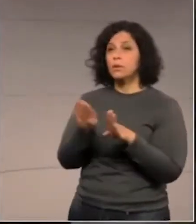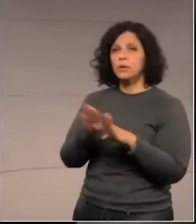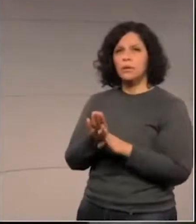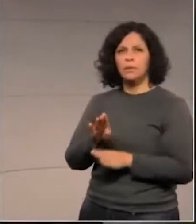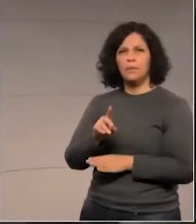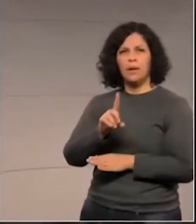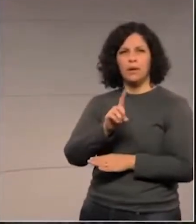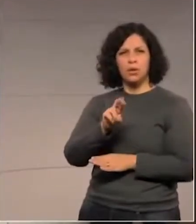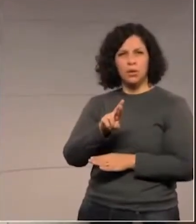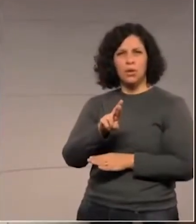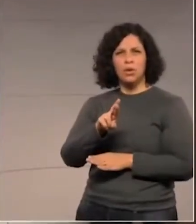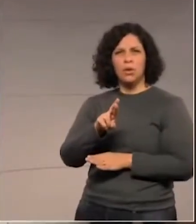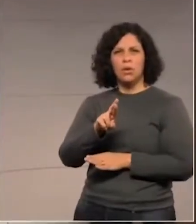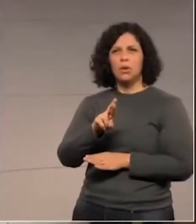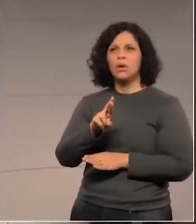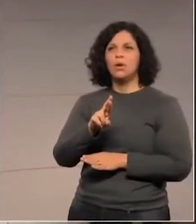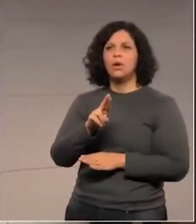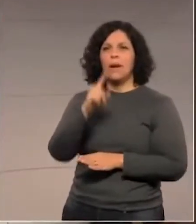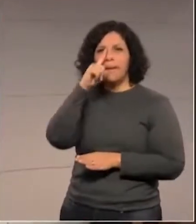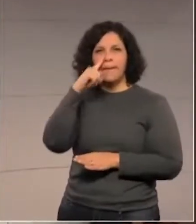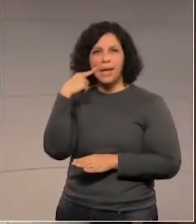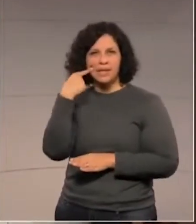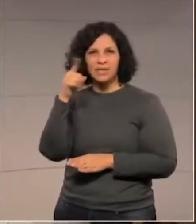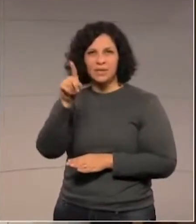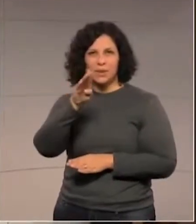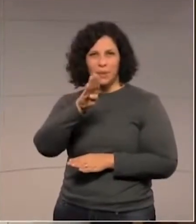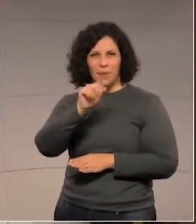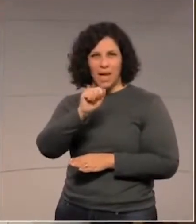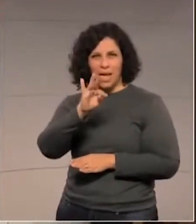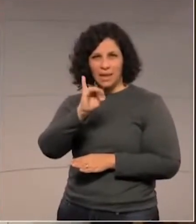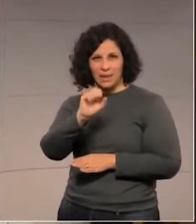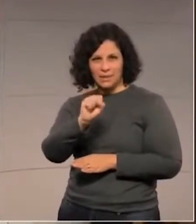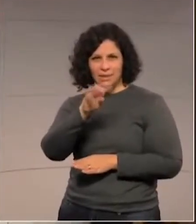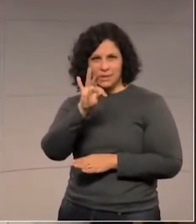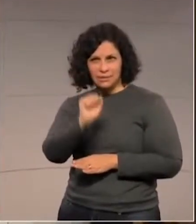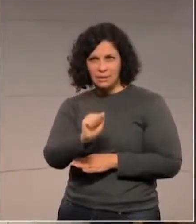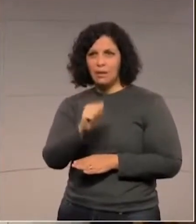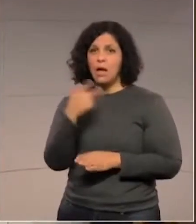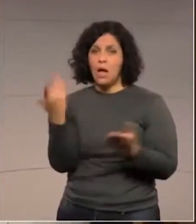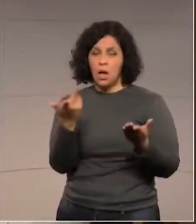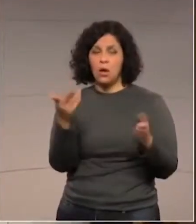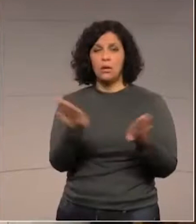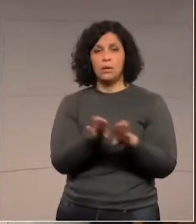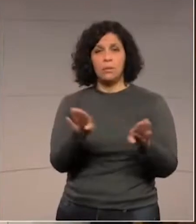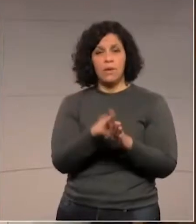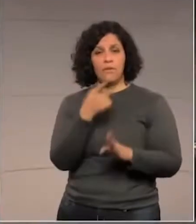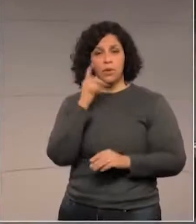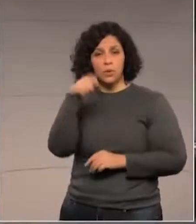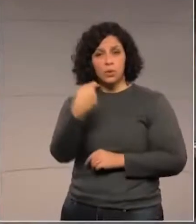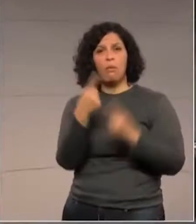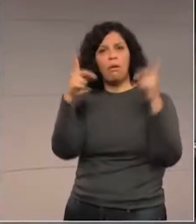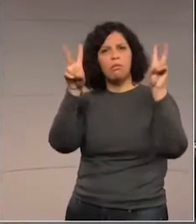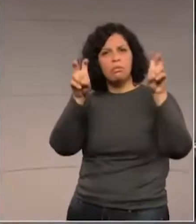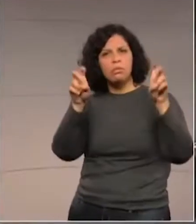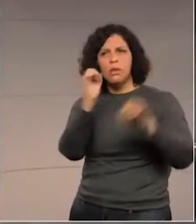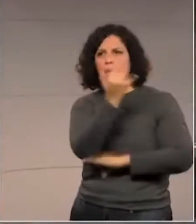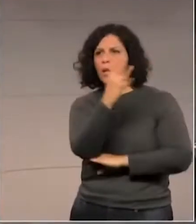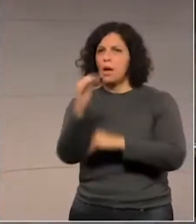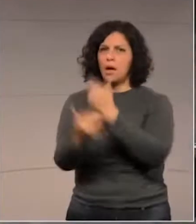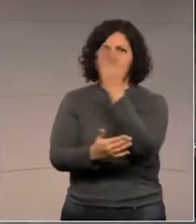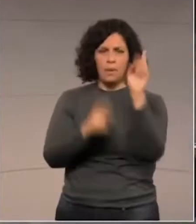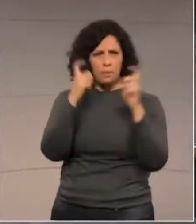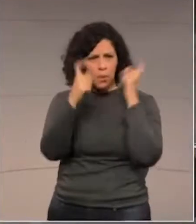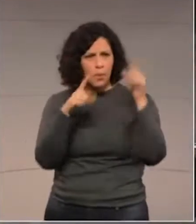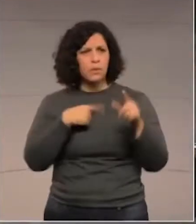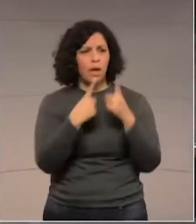Batista, também gostaria de falar. Eu faço questão de parabenizar a Exª, essa preocupação que vocês têm com o meio ambiente, essa preocupação que vocês